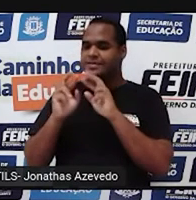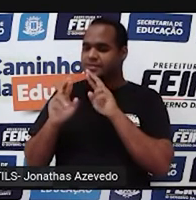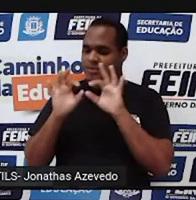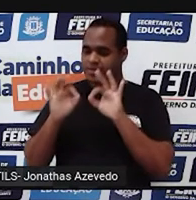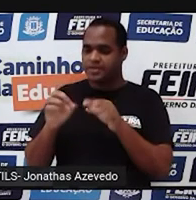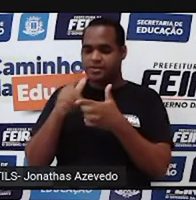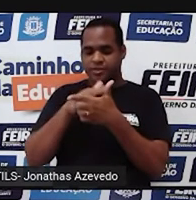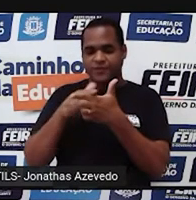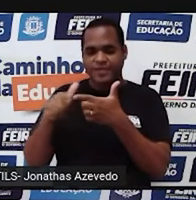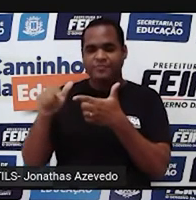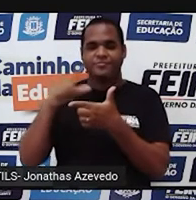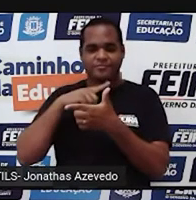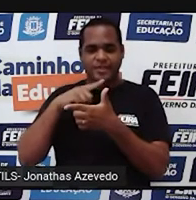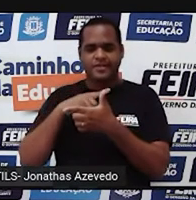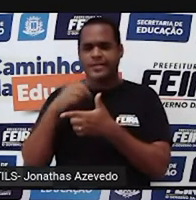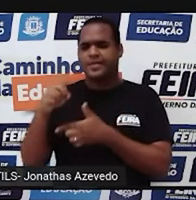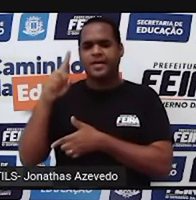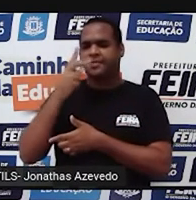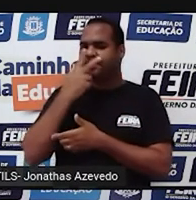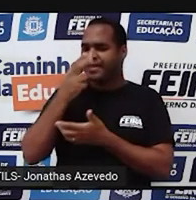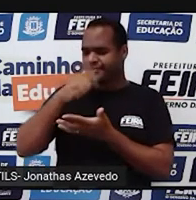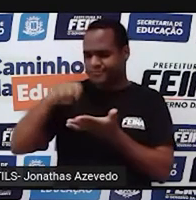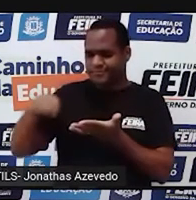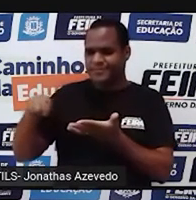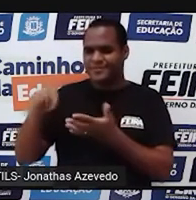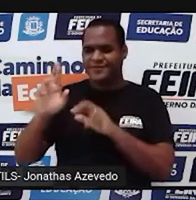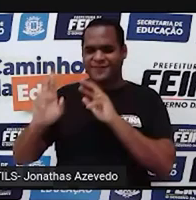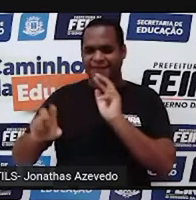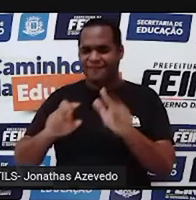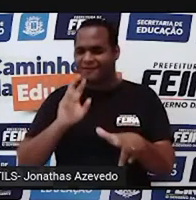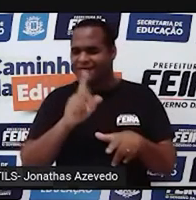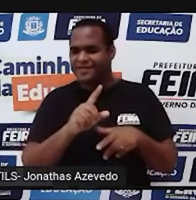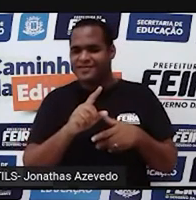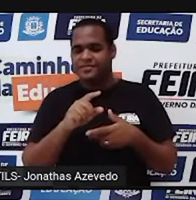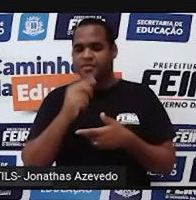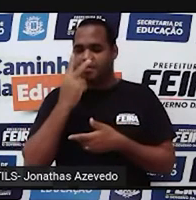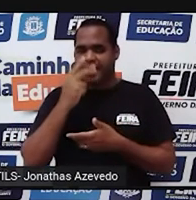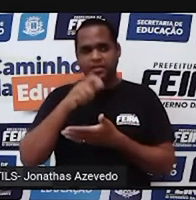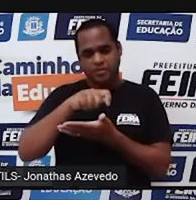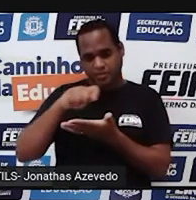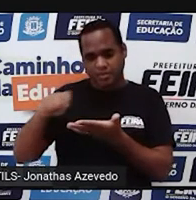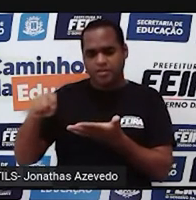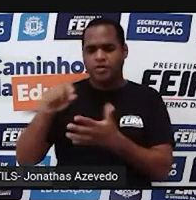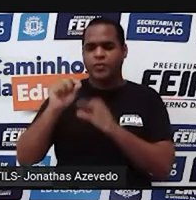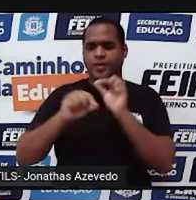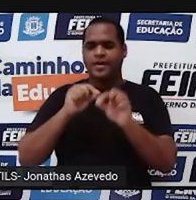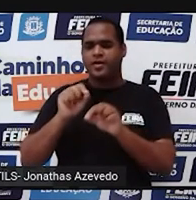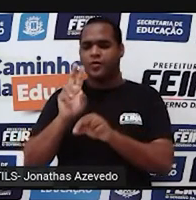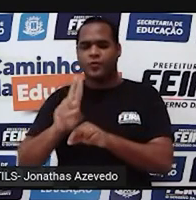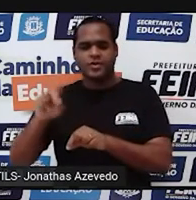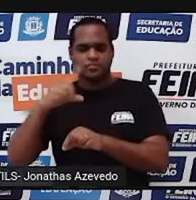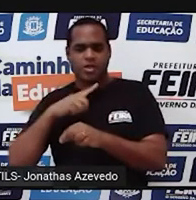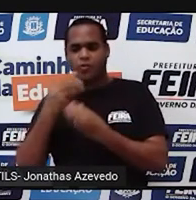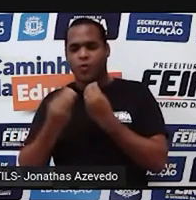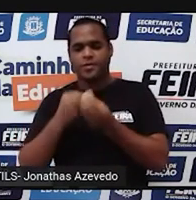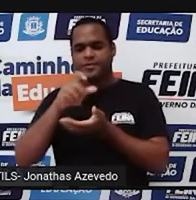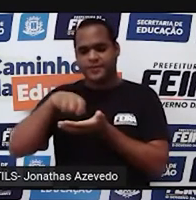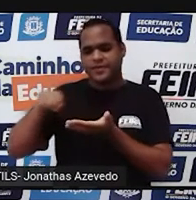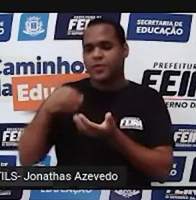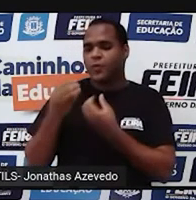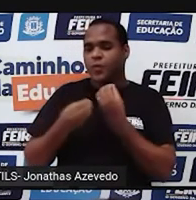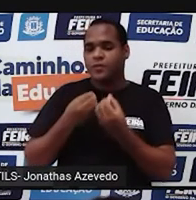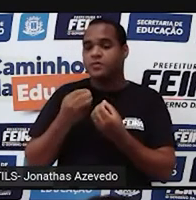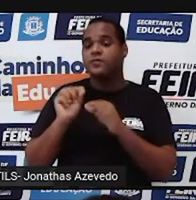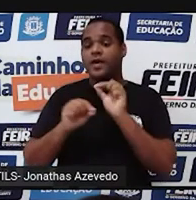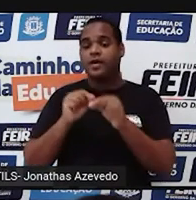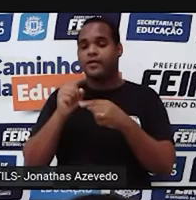divisão, só que não escrita com aquele sinalzinho da divisão. É escrita usando essa forma de escrever a fração.